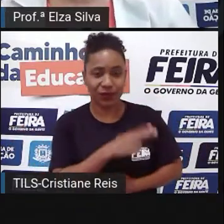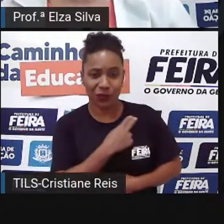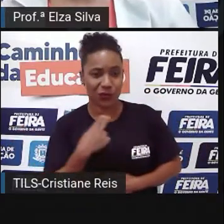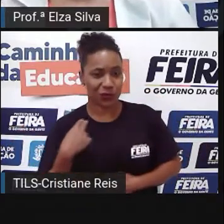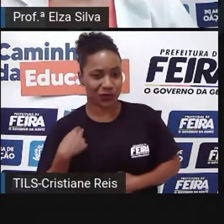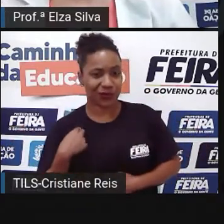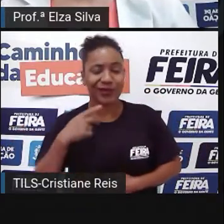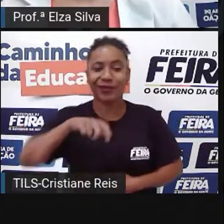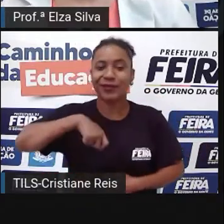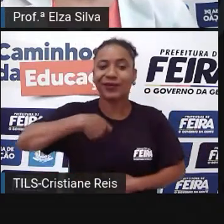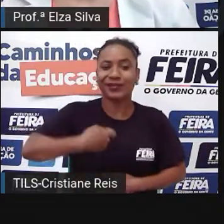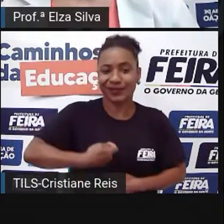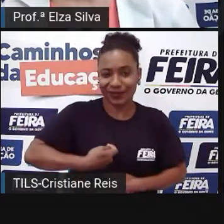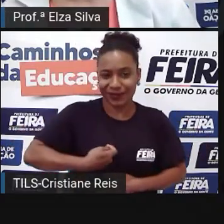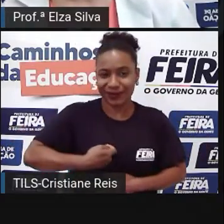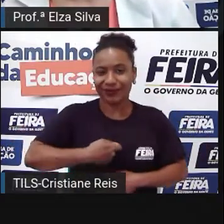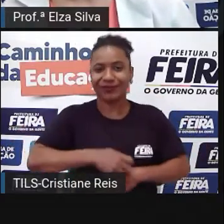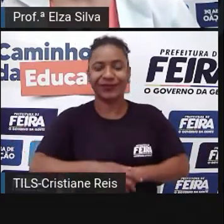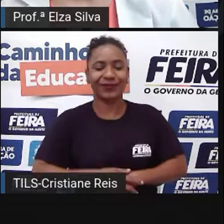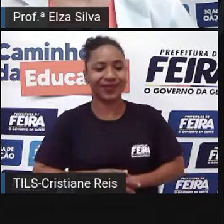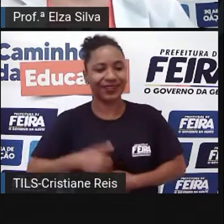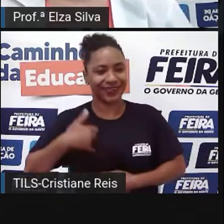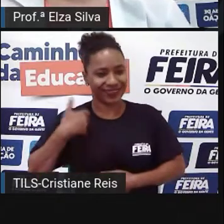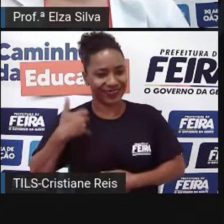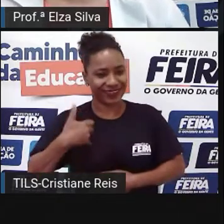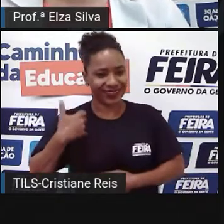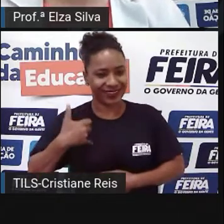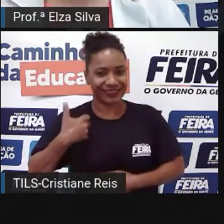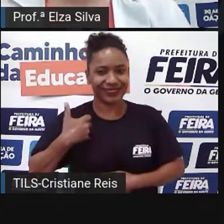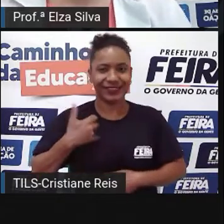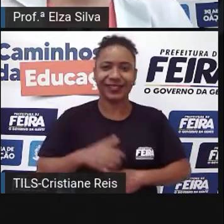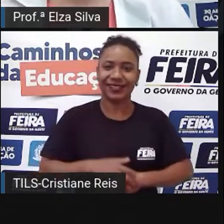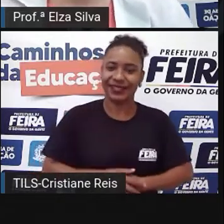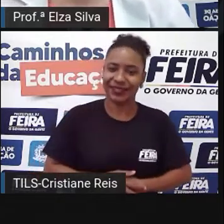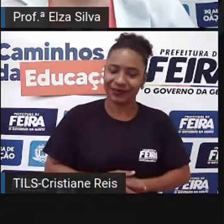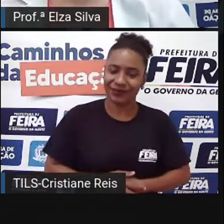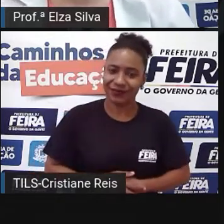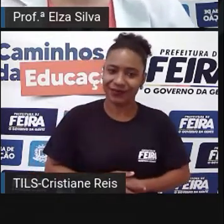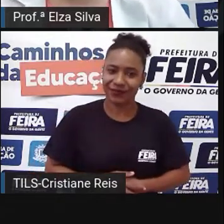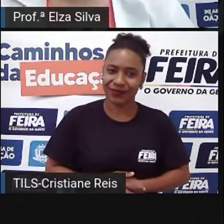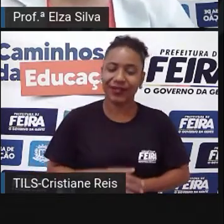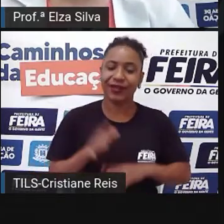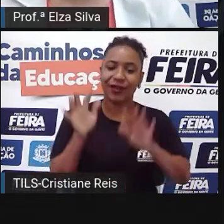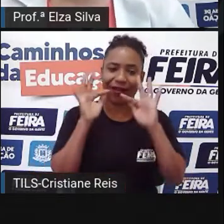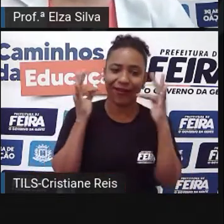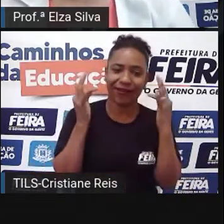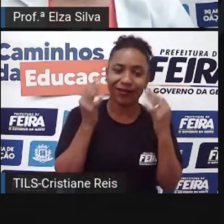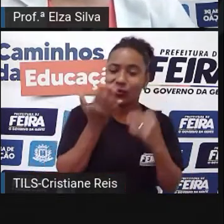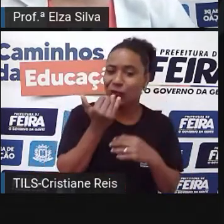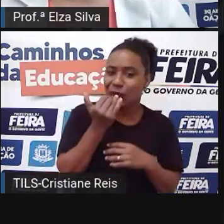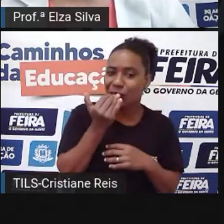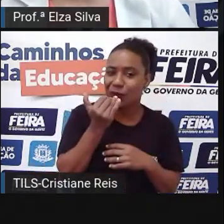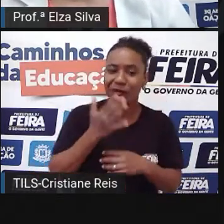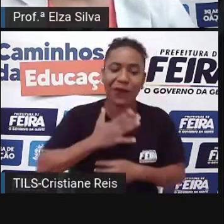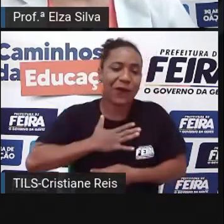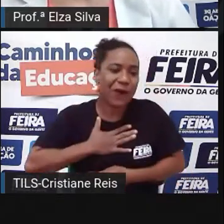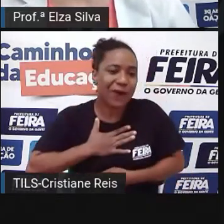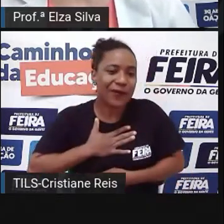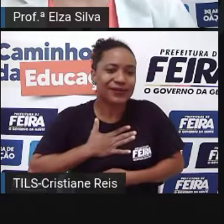apelido Age, idade Favorite food Nossa comida, nosso alimento favorito